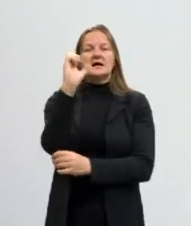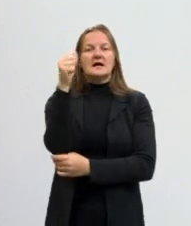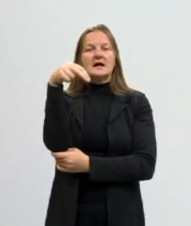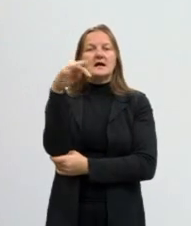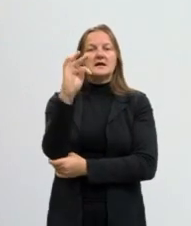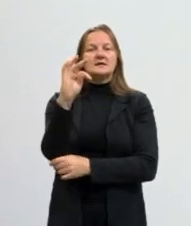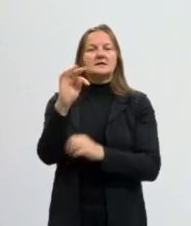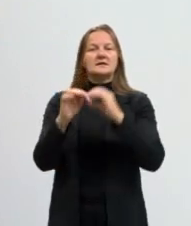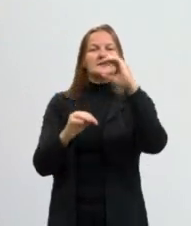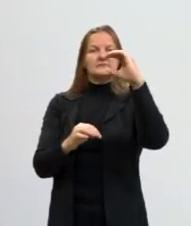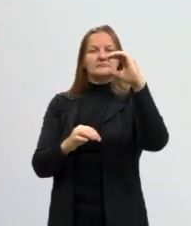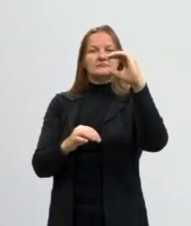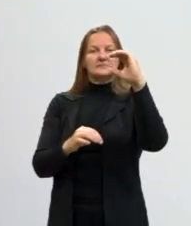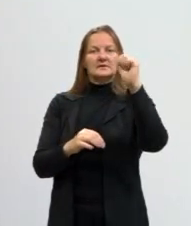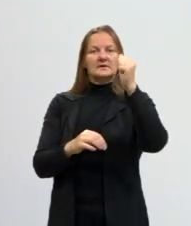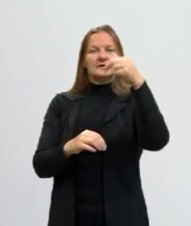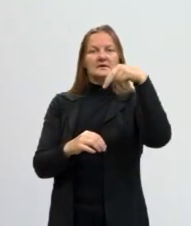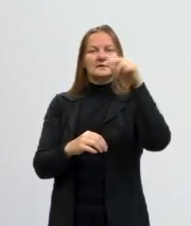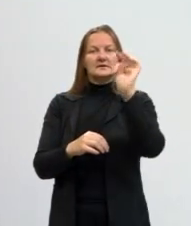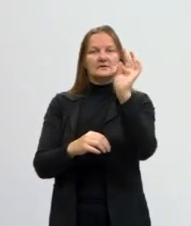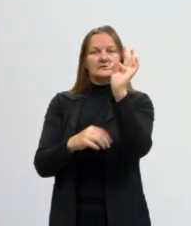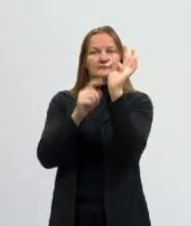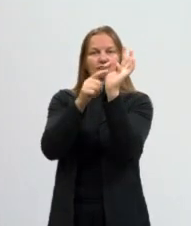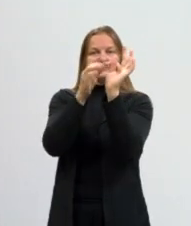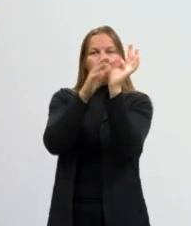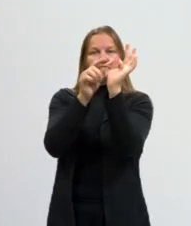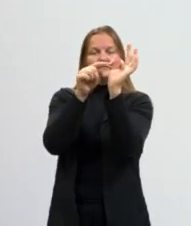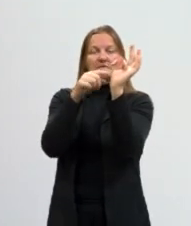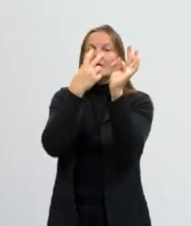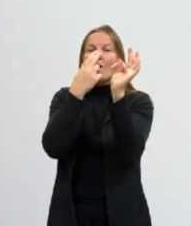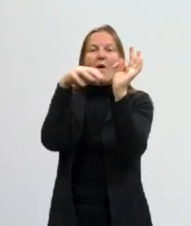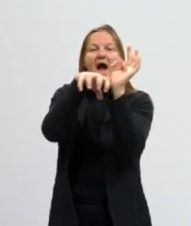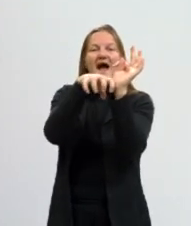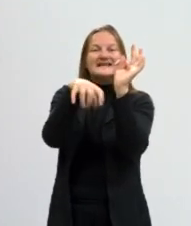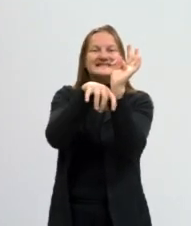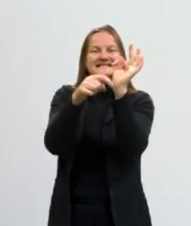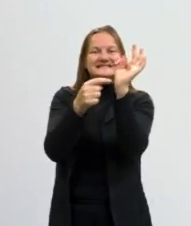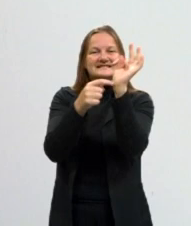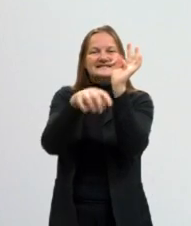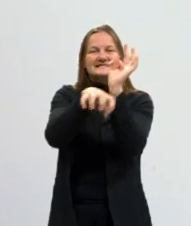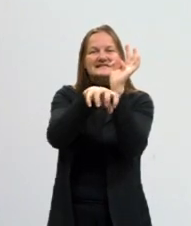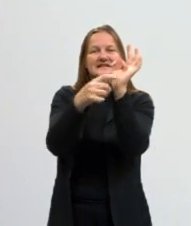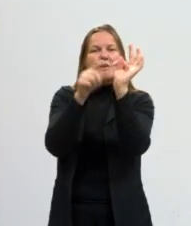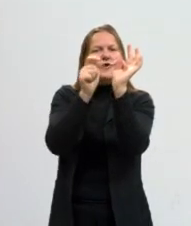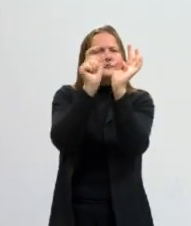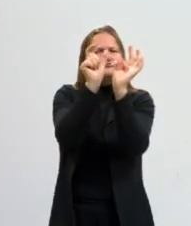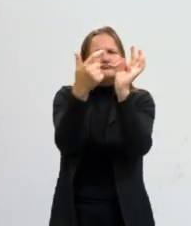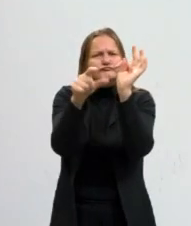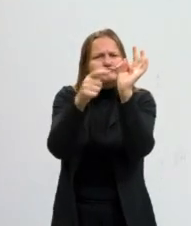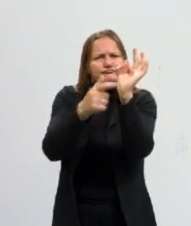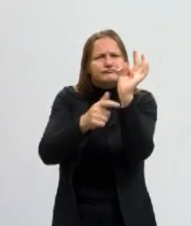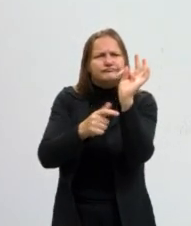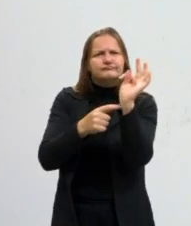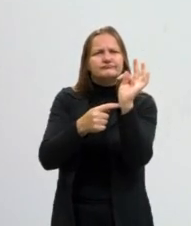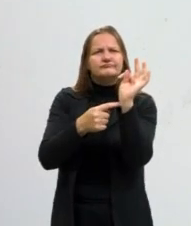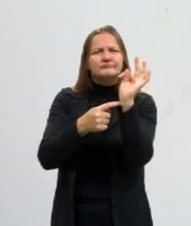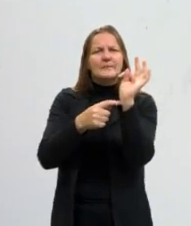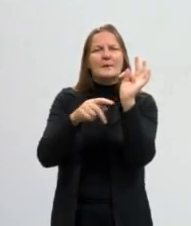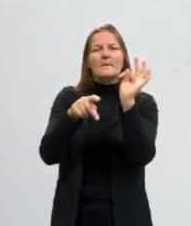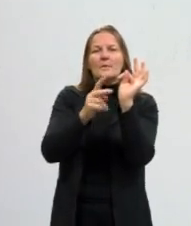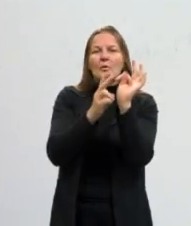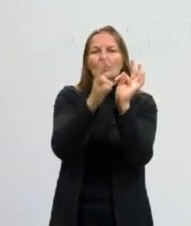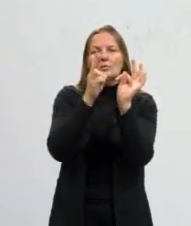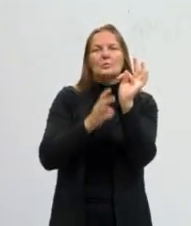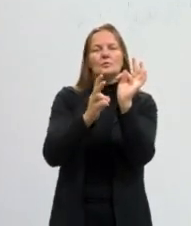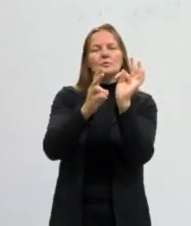Como, quando estamos fazendo ou realizando a conjugação do verbo, nós